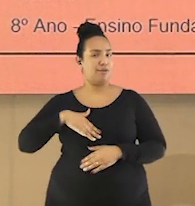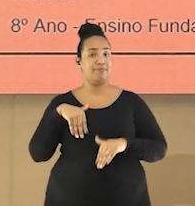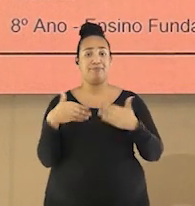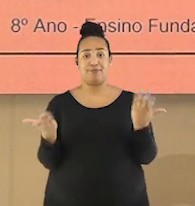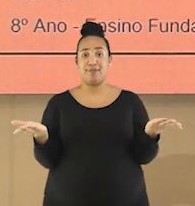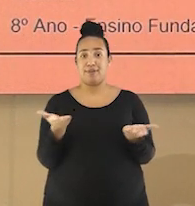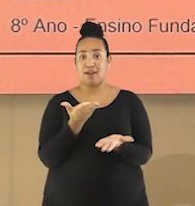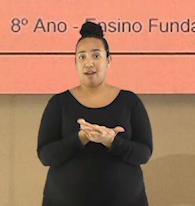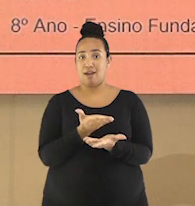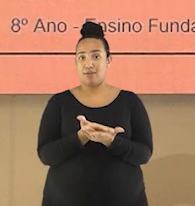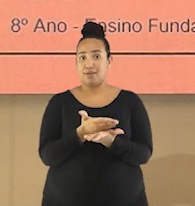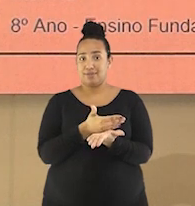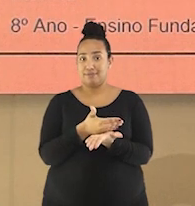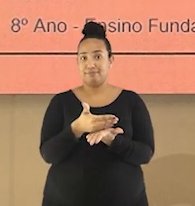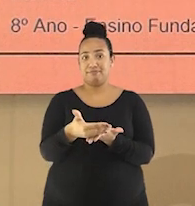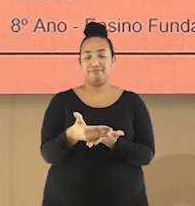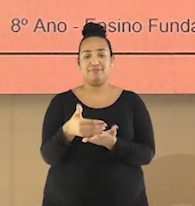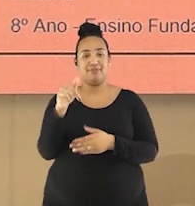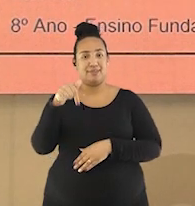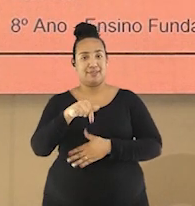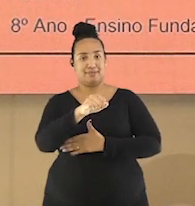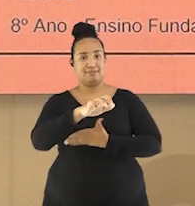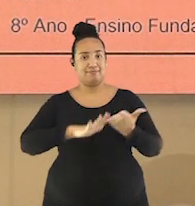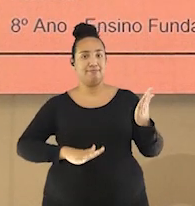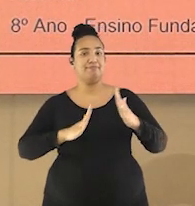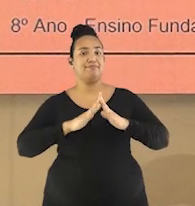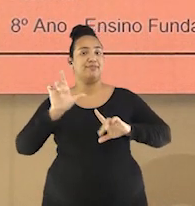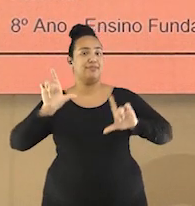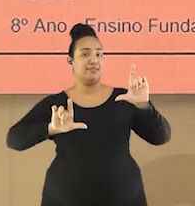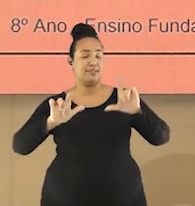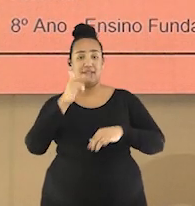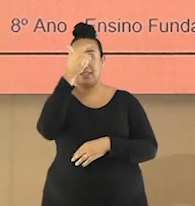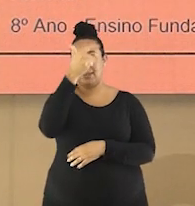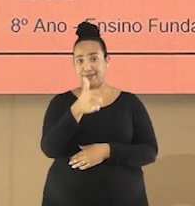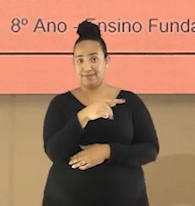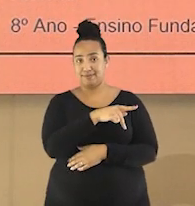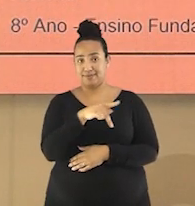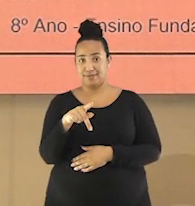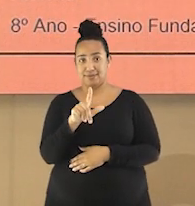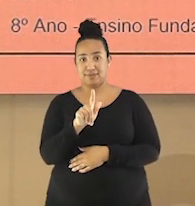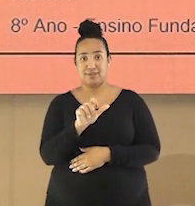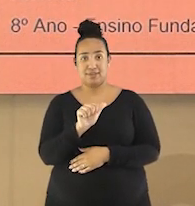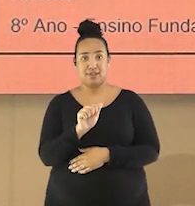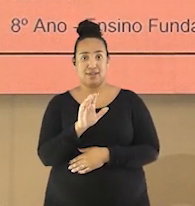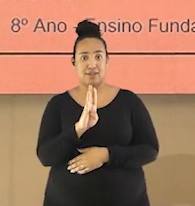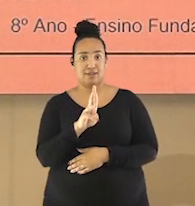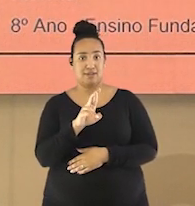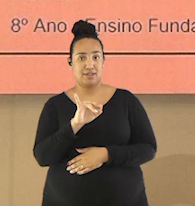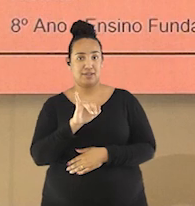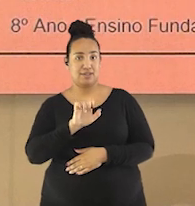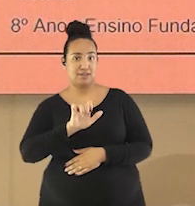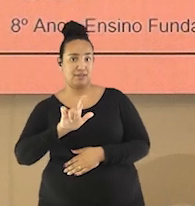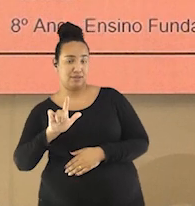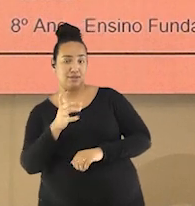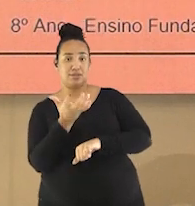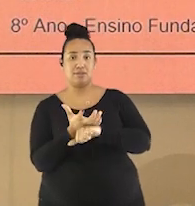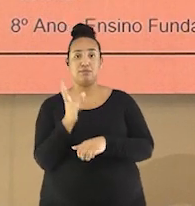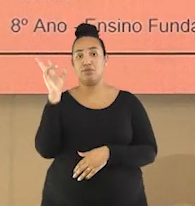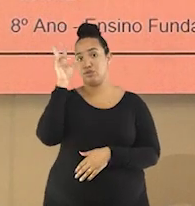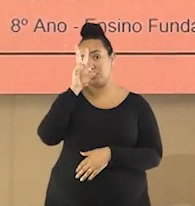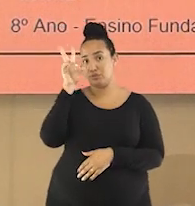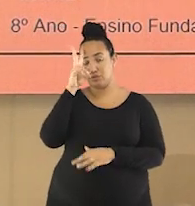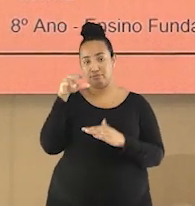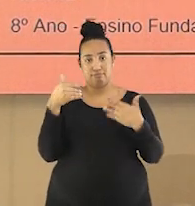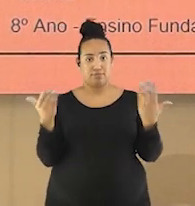começar a sua aula de história aqui no TV em Casa na TV. Eu sou o Gabriel Jesus, professor de história. Que tal começar a